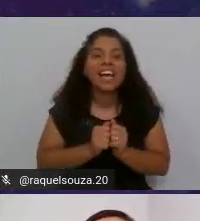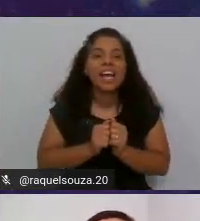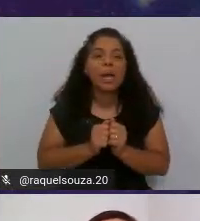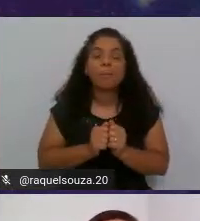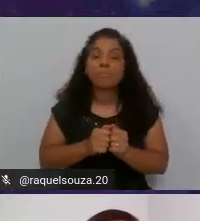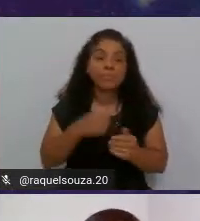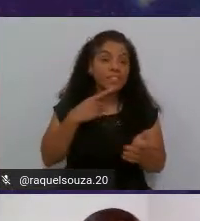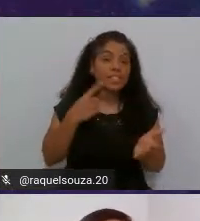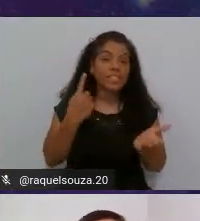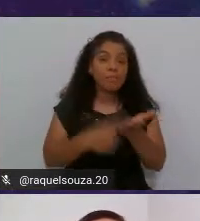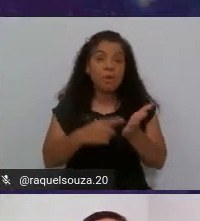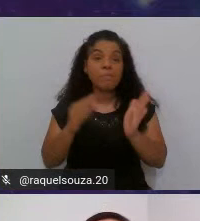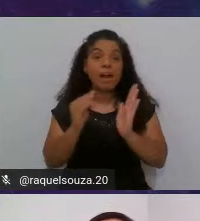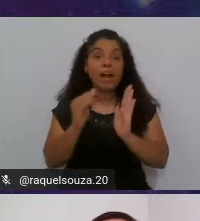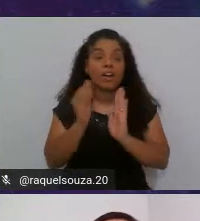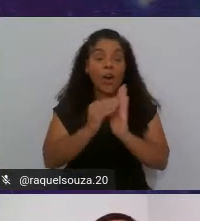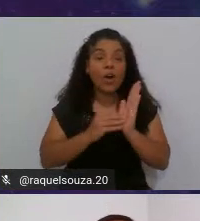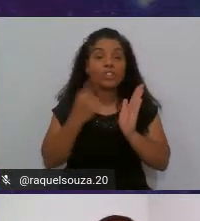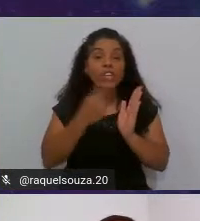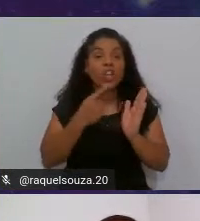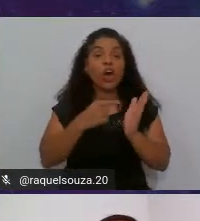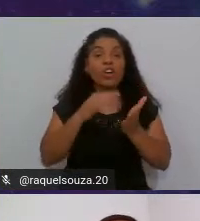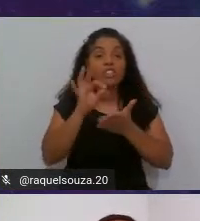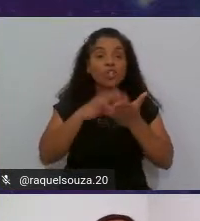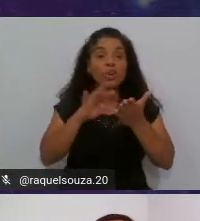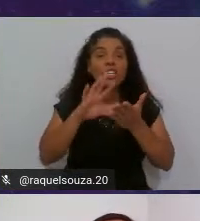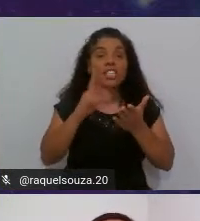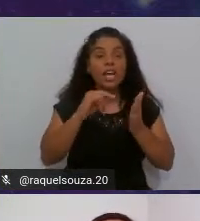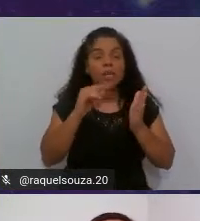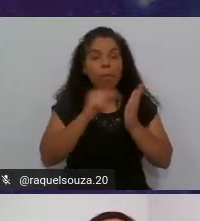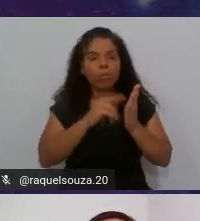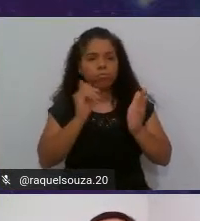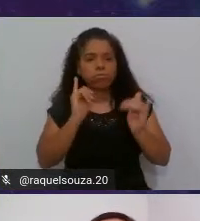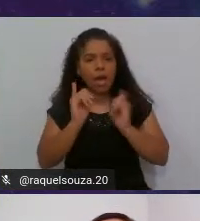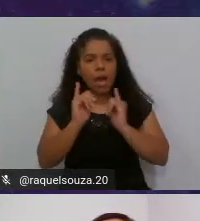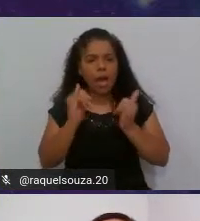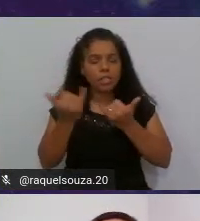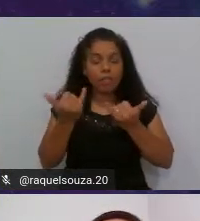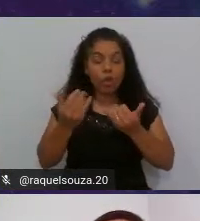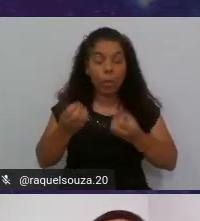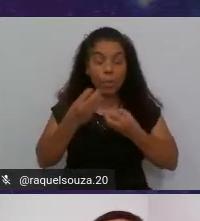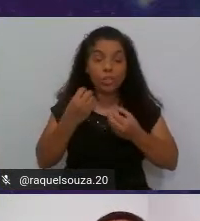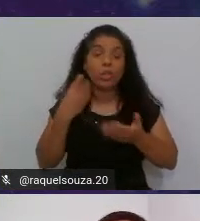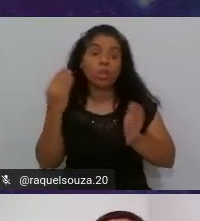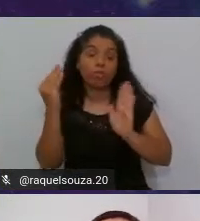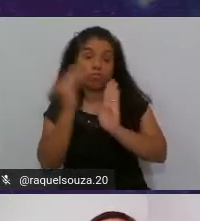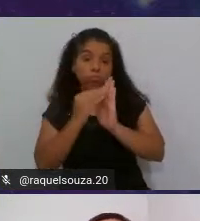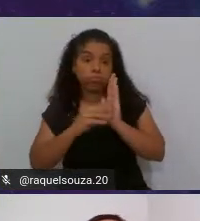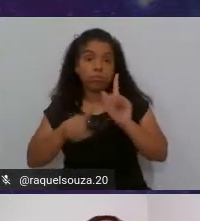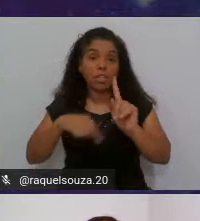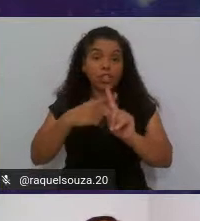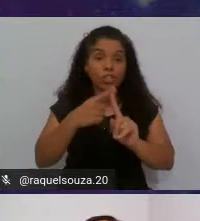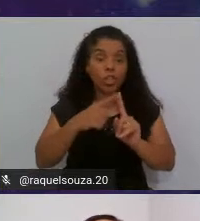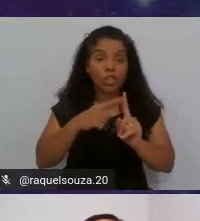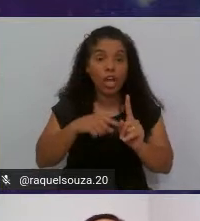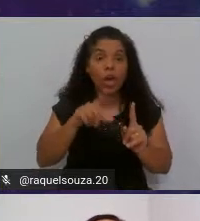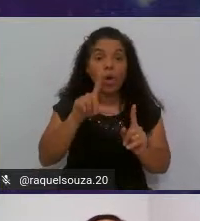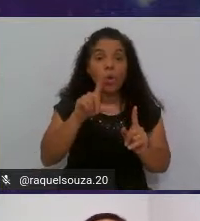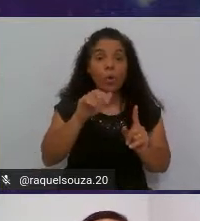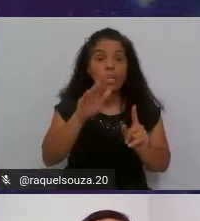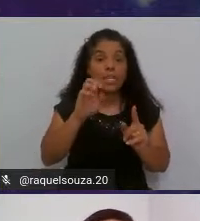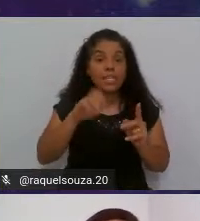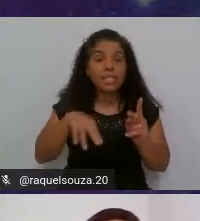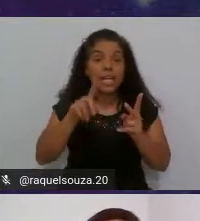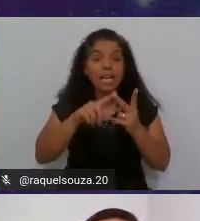marcado a nossa o nosso checkbox com as informações agora vamos adicionar um um listening que é o